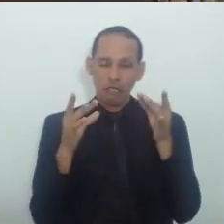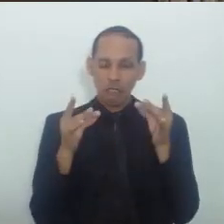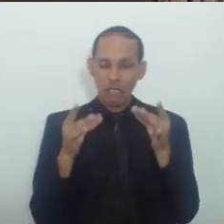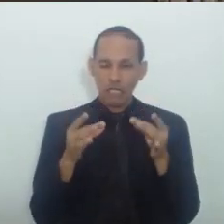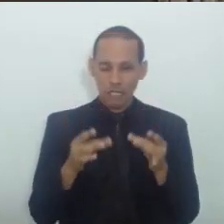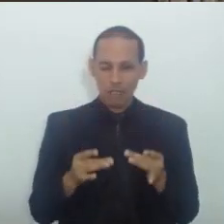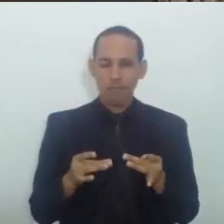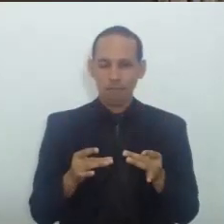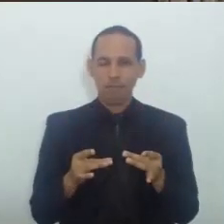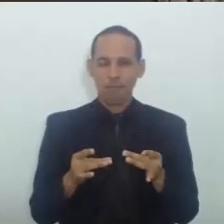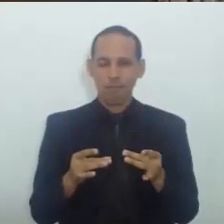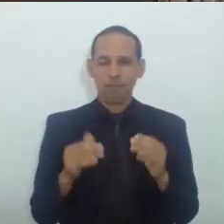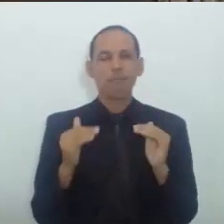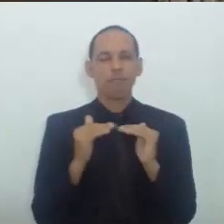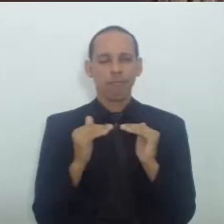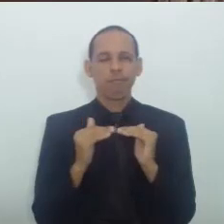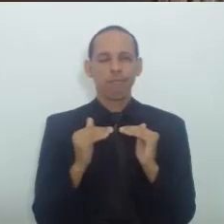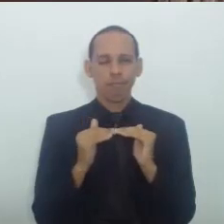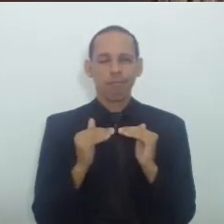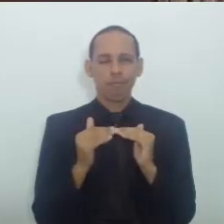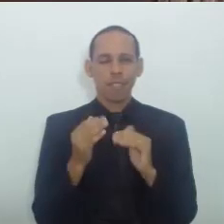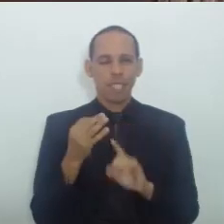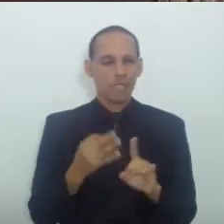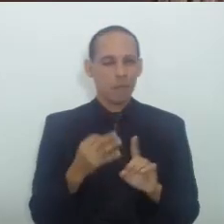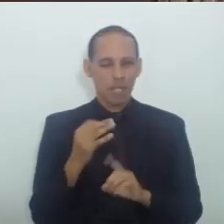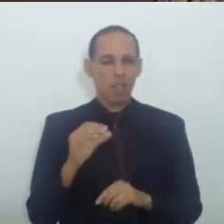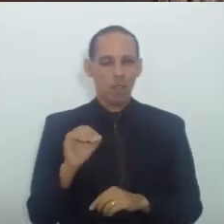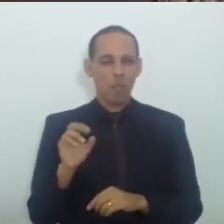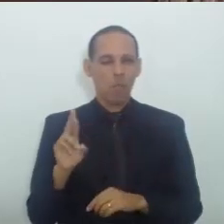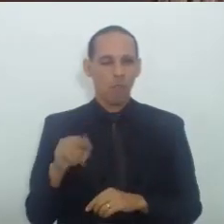Me alinhando a este argumento De embargador Cornélio